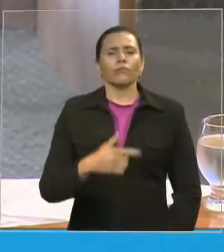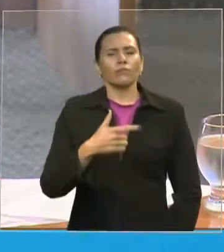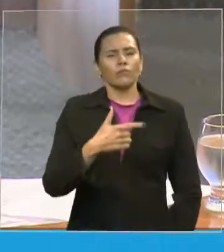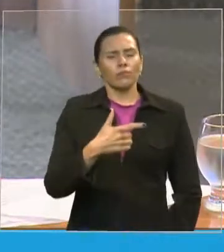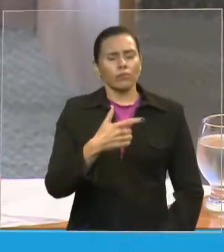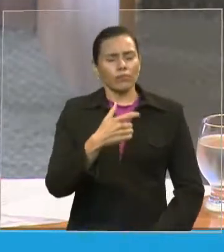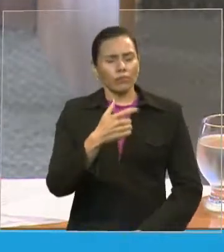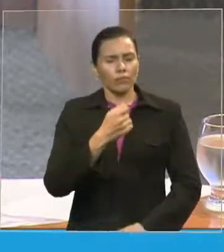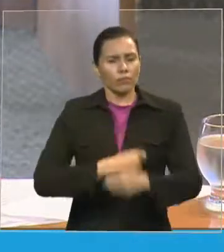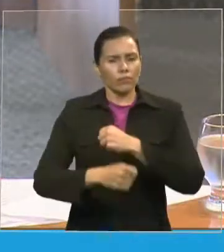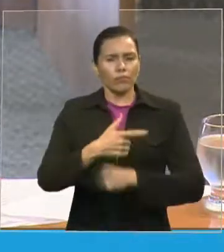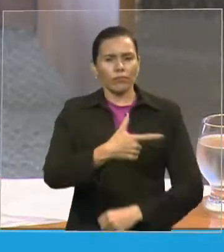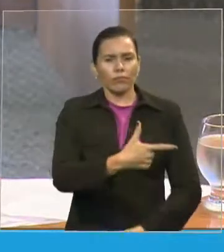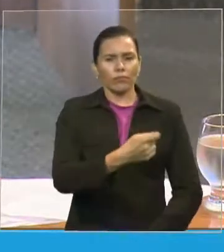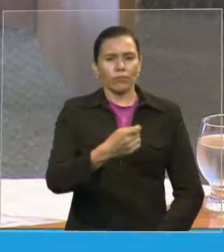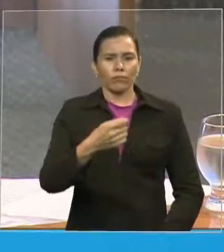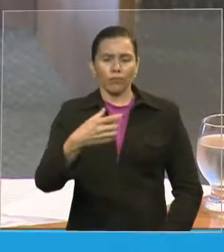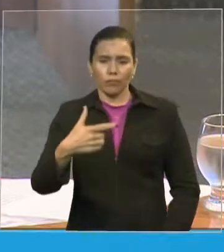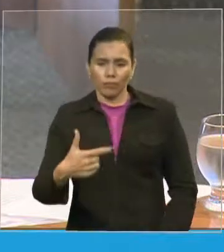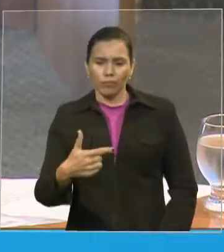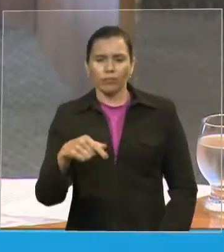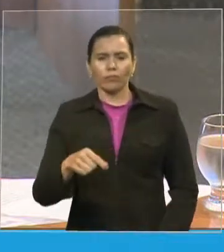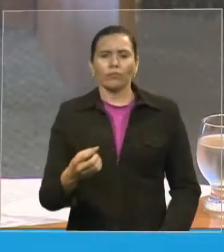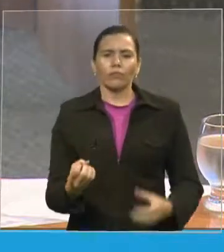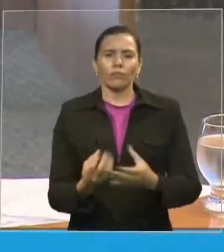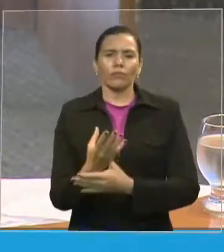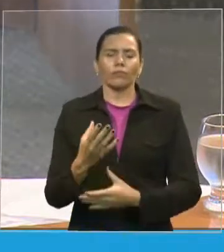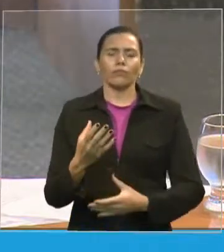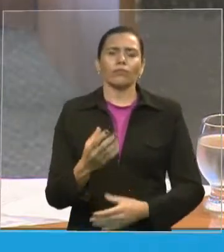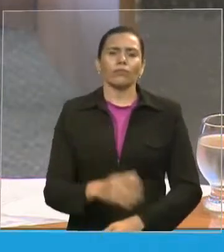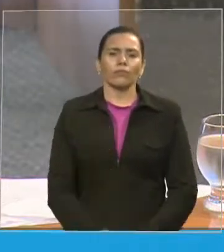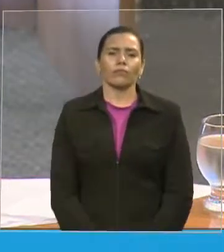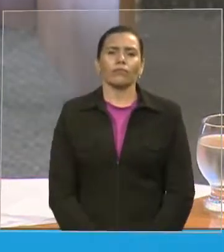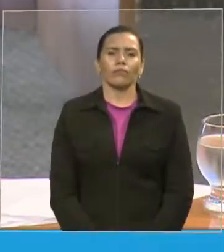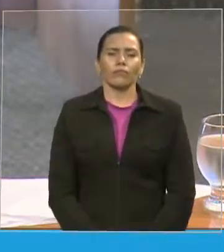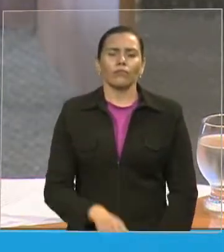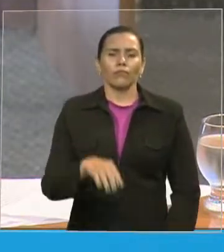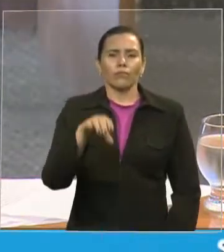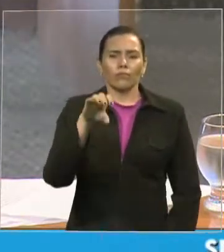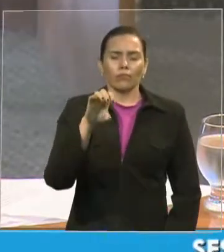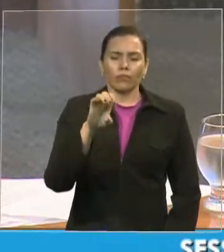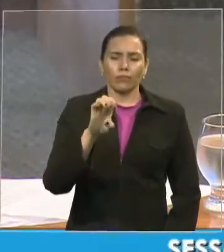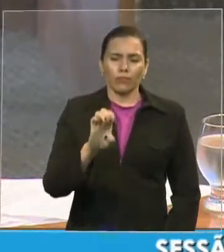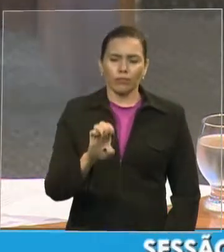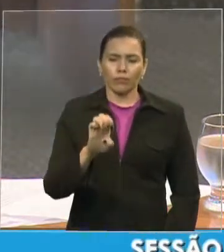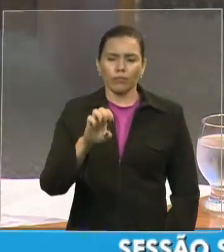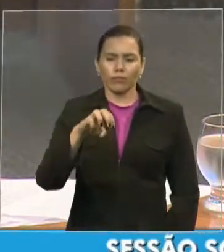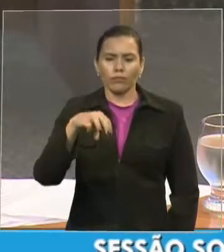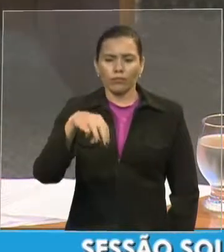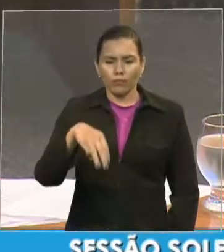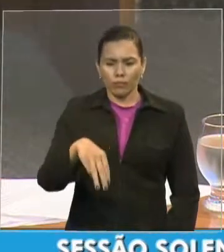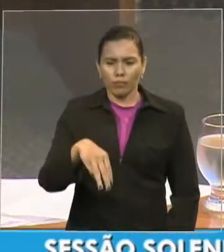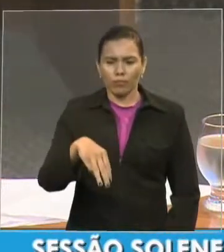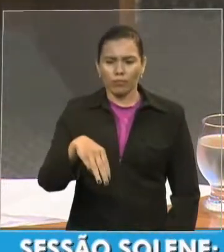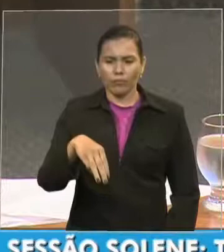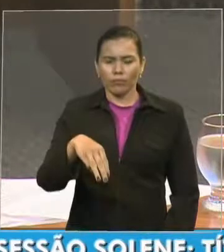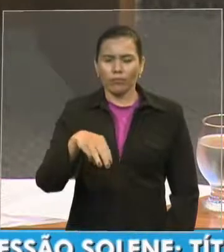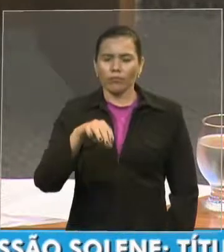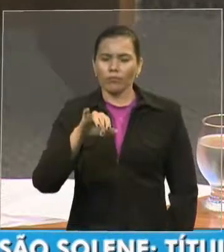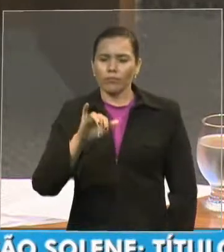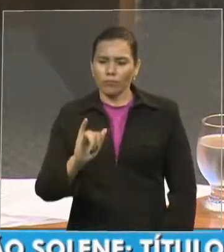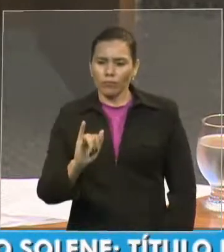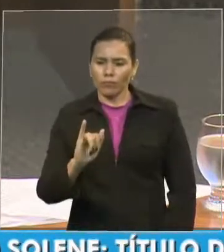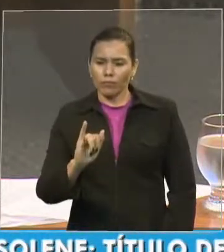a Escola Missionária de Idiomas. Inicialmente, com o ensino de língua inglesa. Sendo